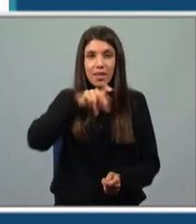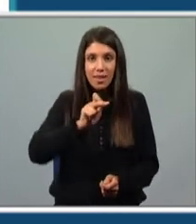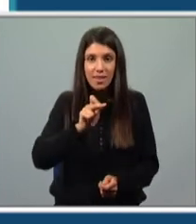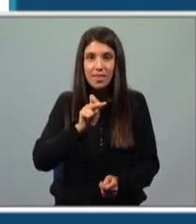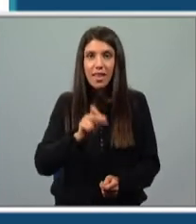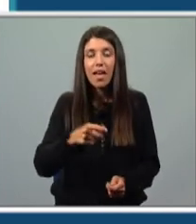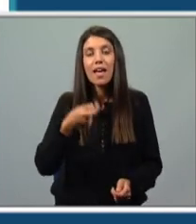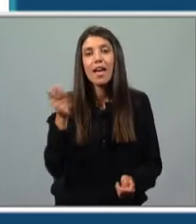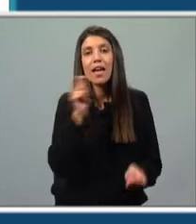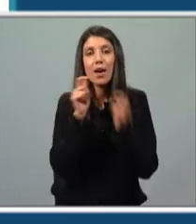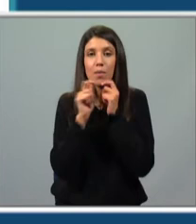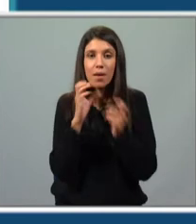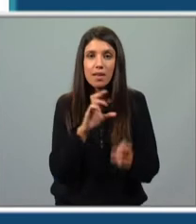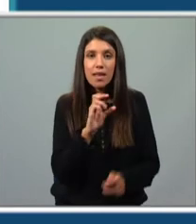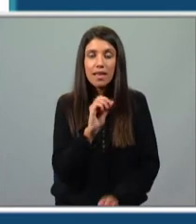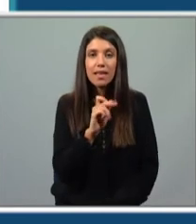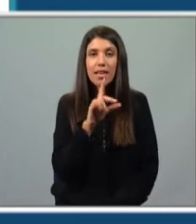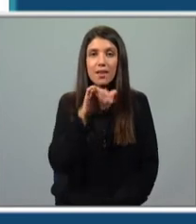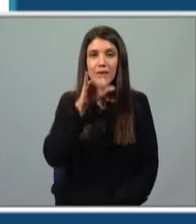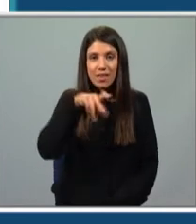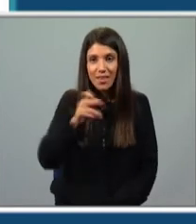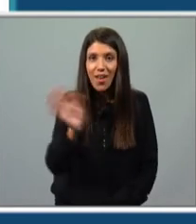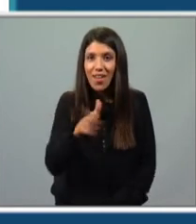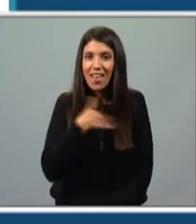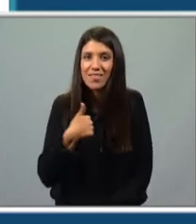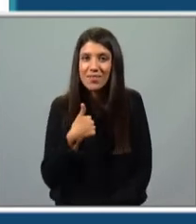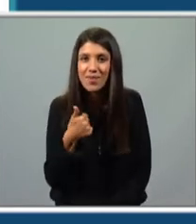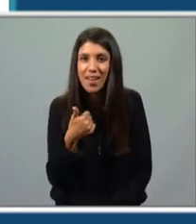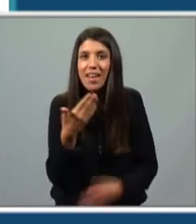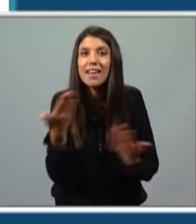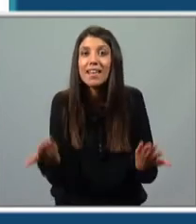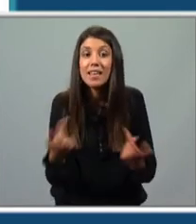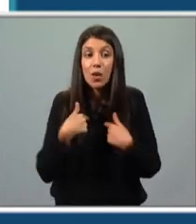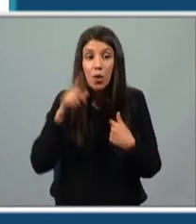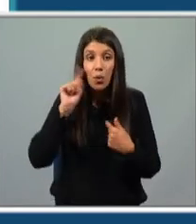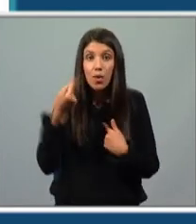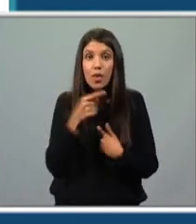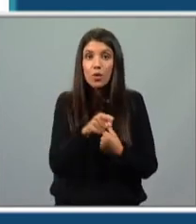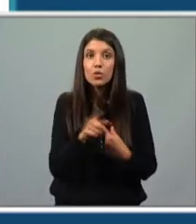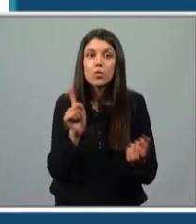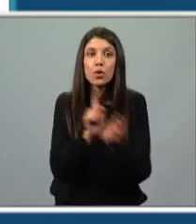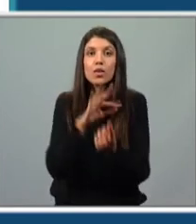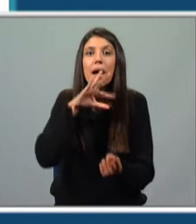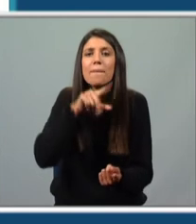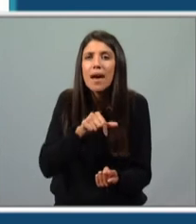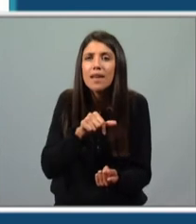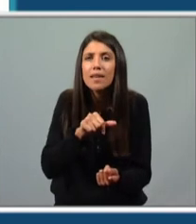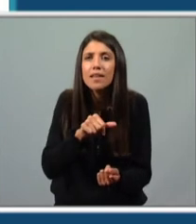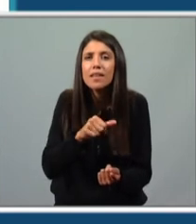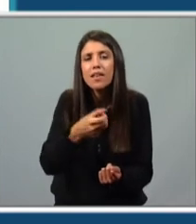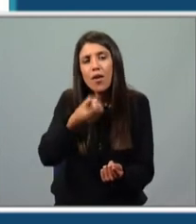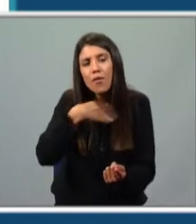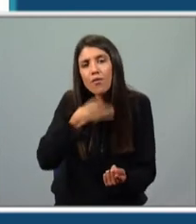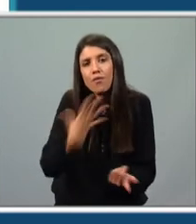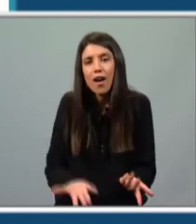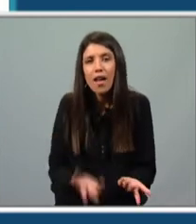repórter. Carolina, olá, tudo bem? Como estás? Soube que conseguiste interceptar a mãe. Fala-nos um pouco do